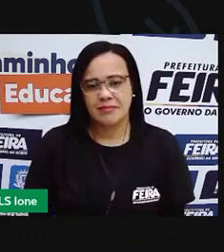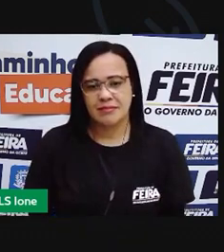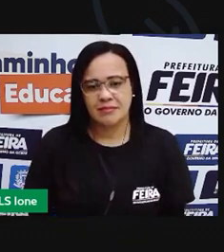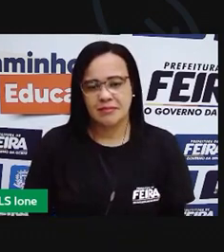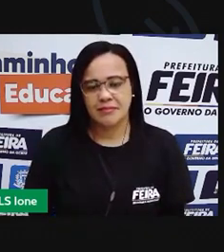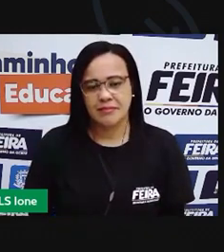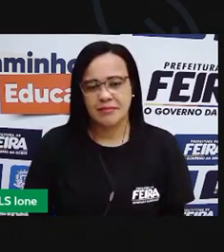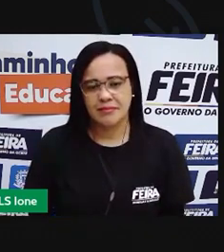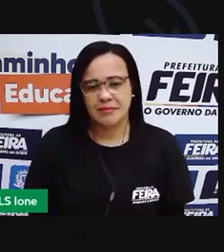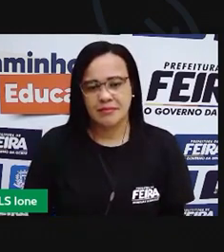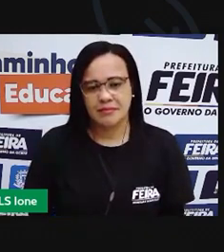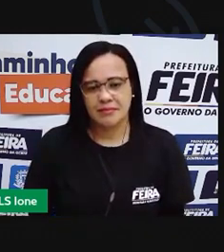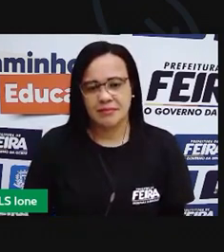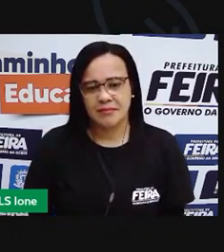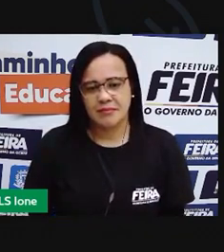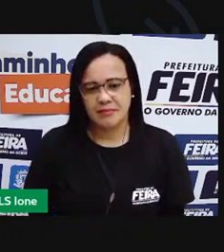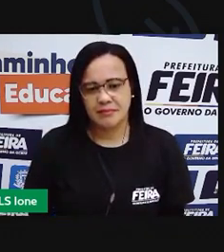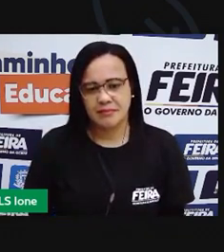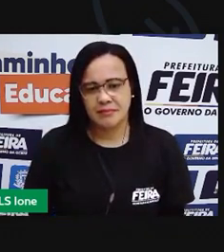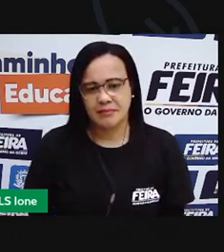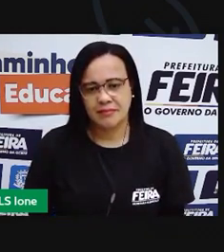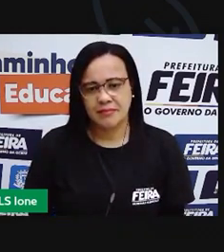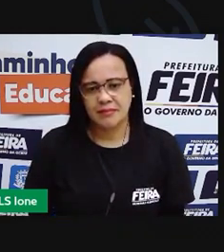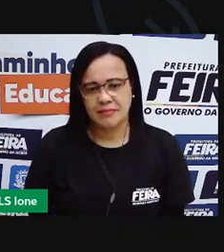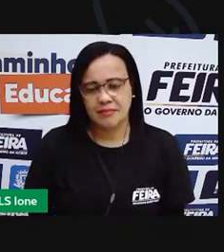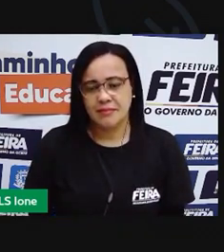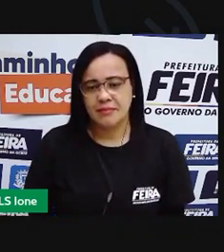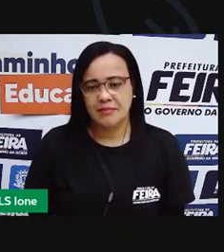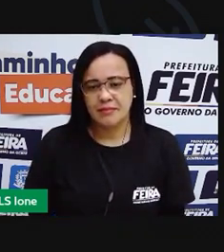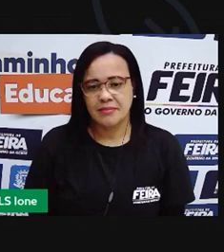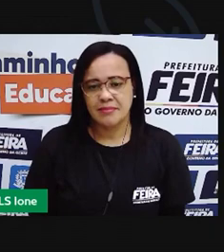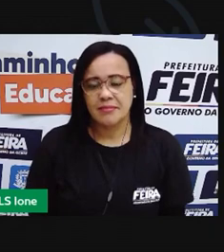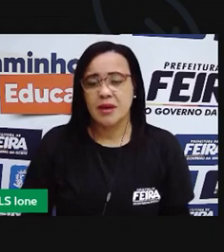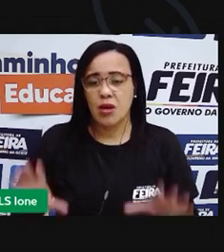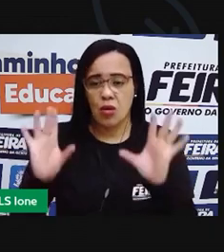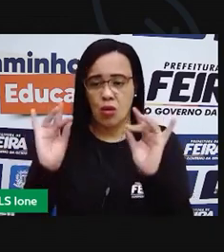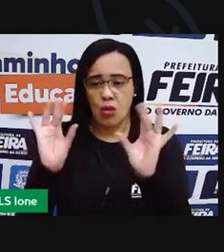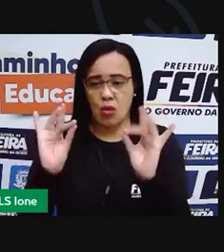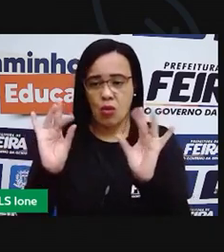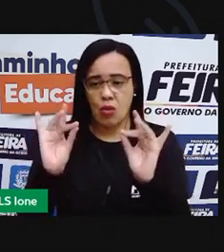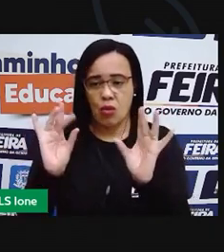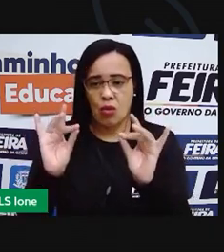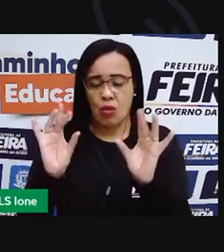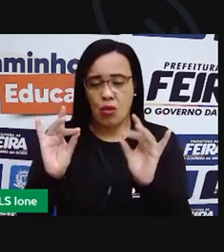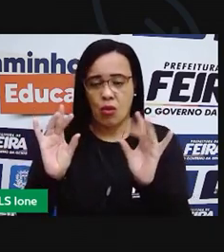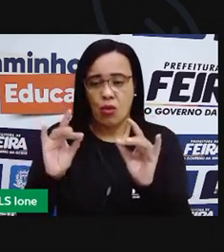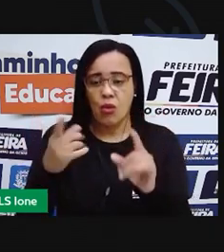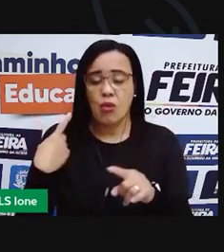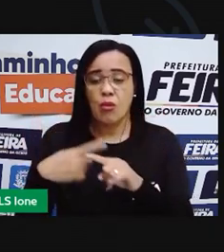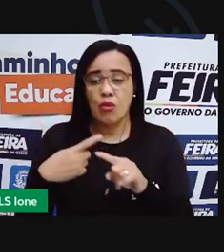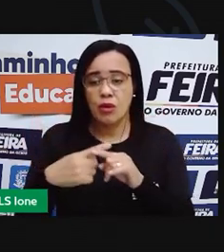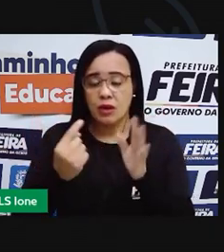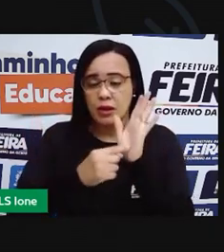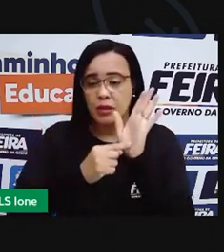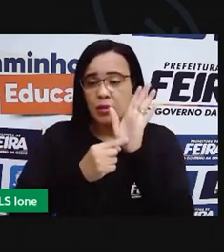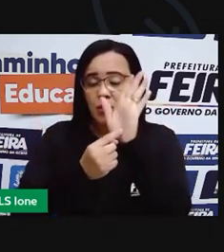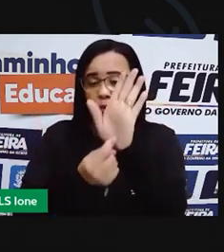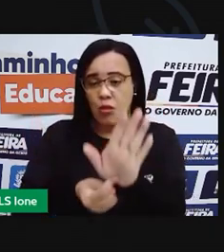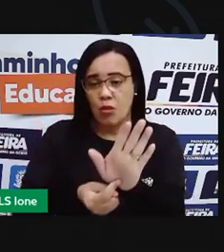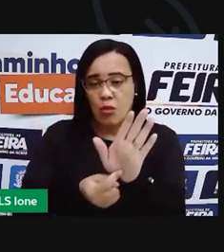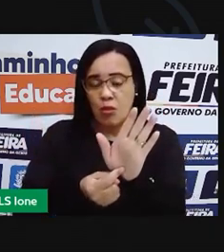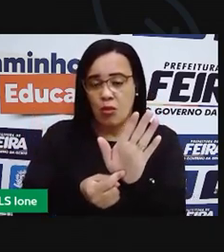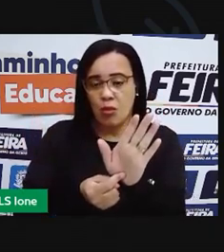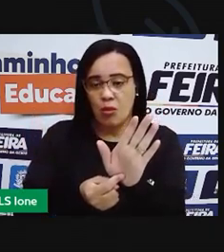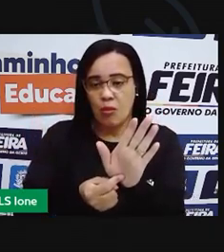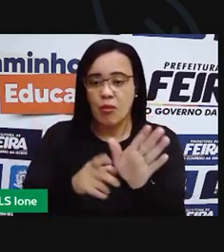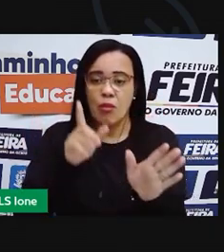esse barbante porque eu quero representar ali o tamanho do lápis verde.